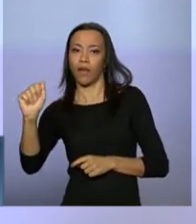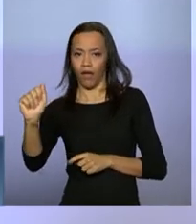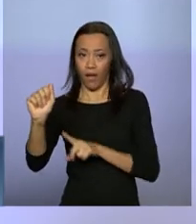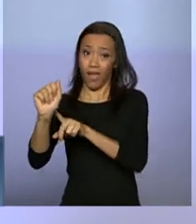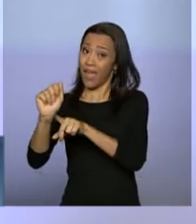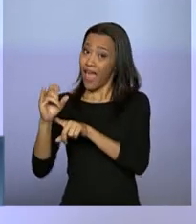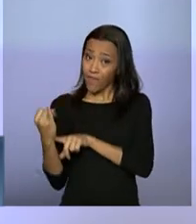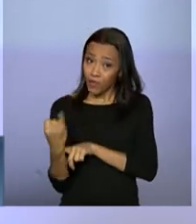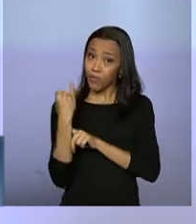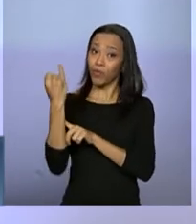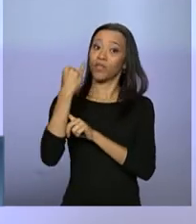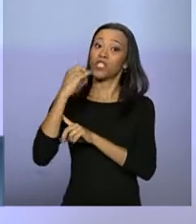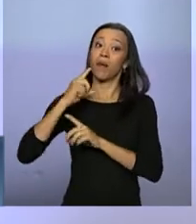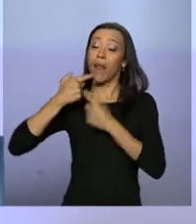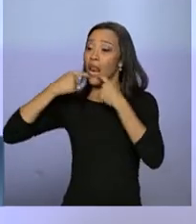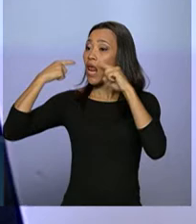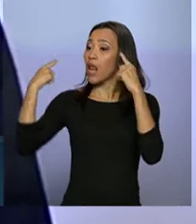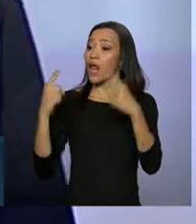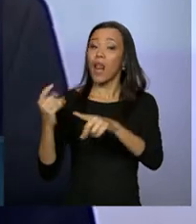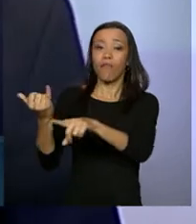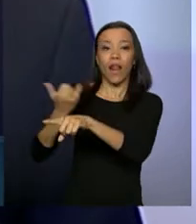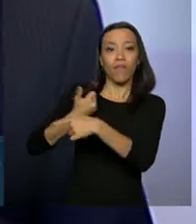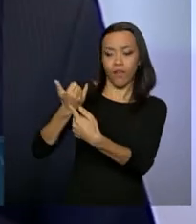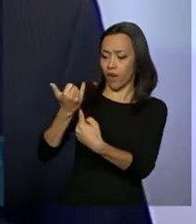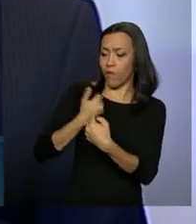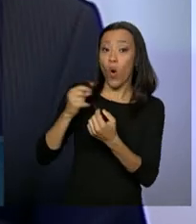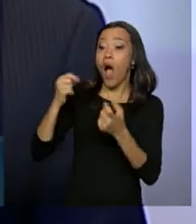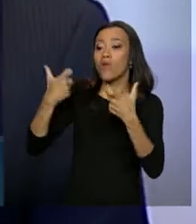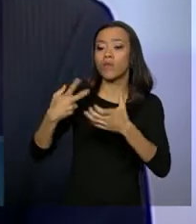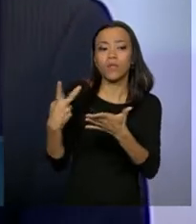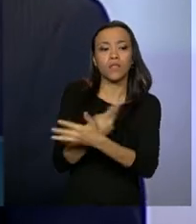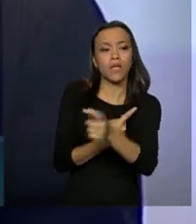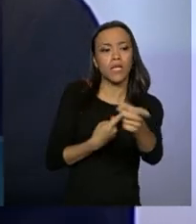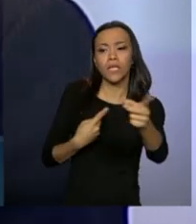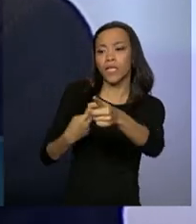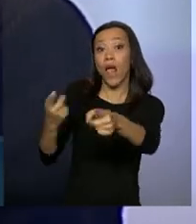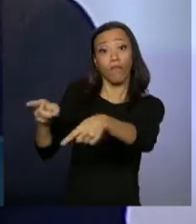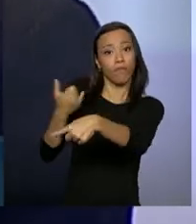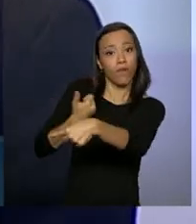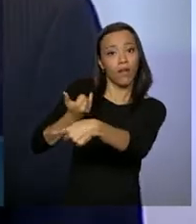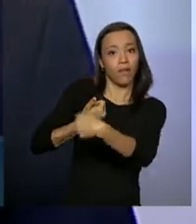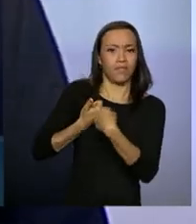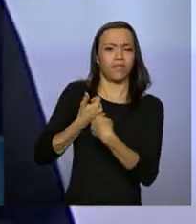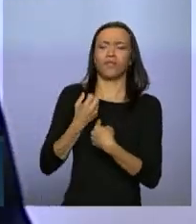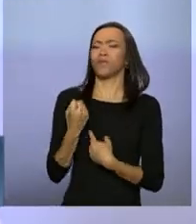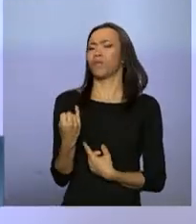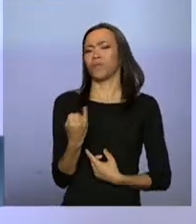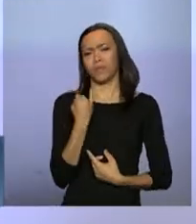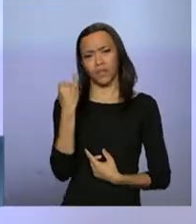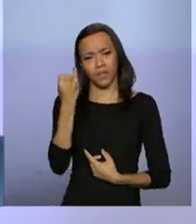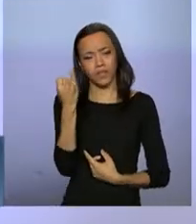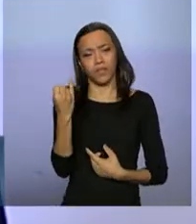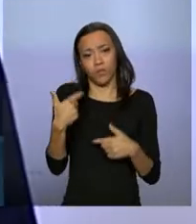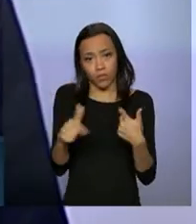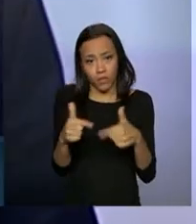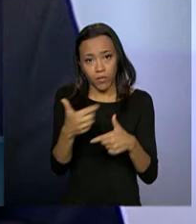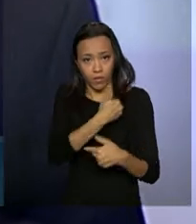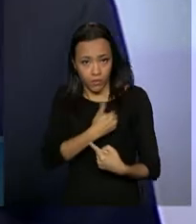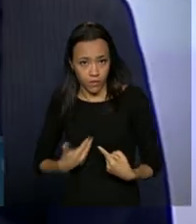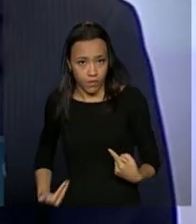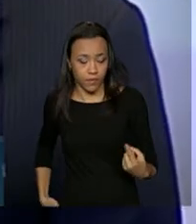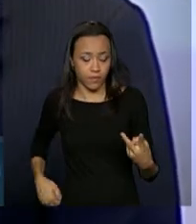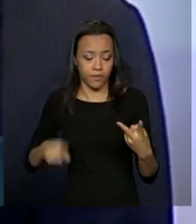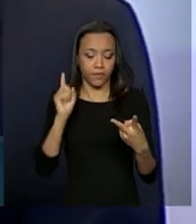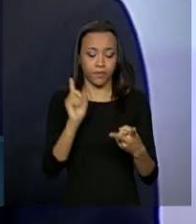trabalho escravo era praticado. Então, essa soma da sociedade civil, do governo, das entidades,